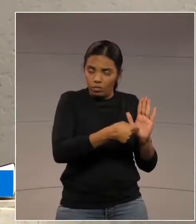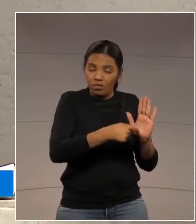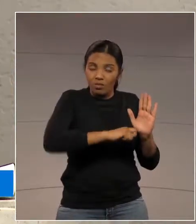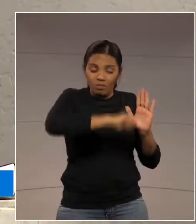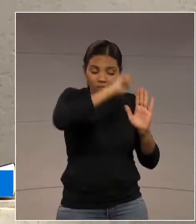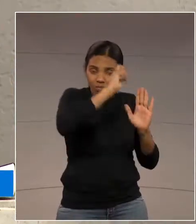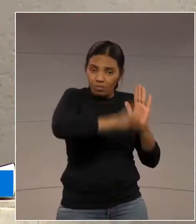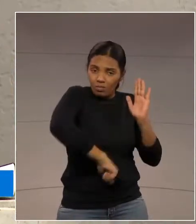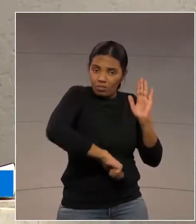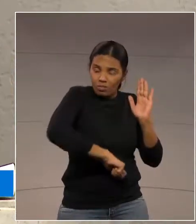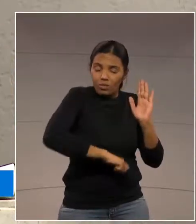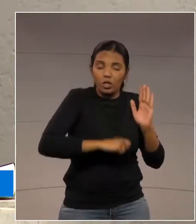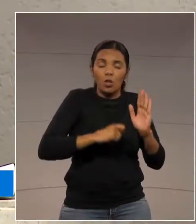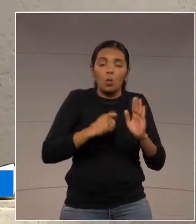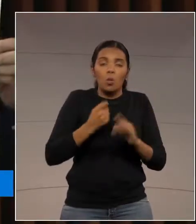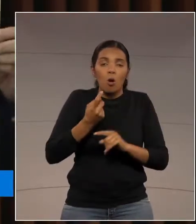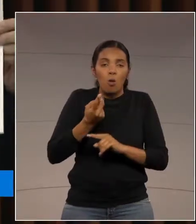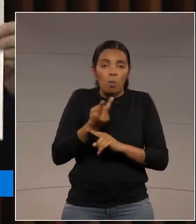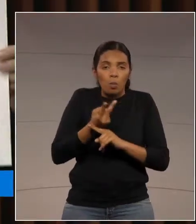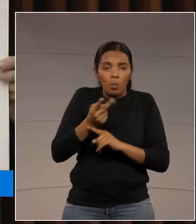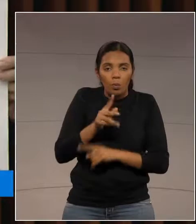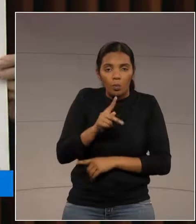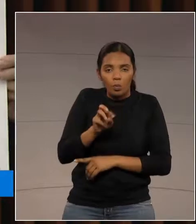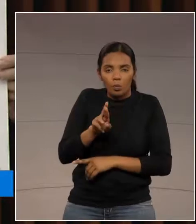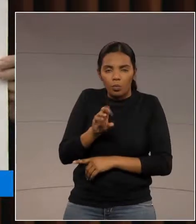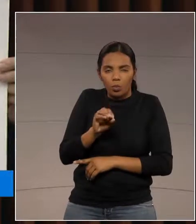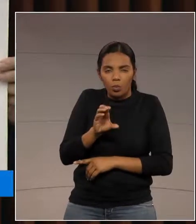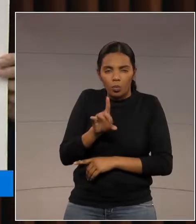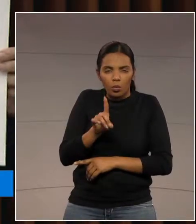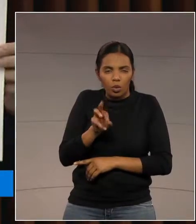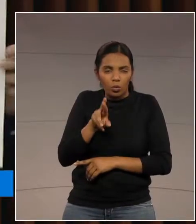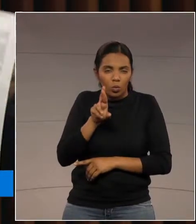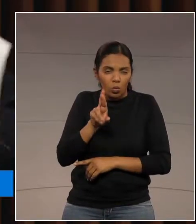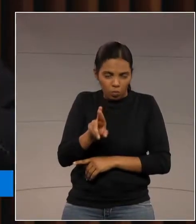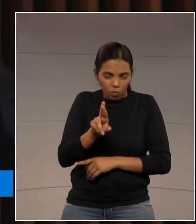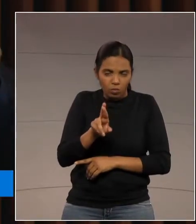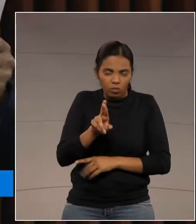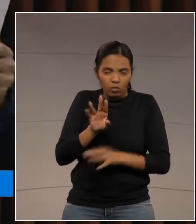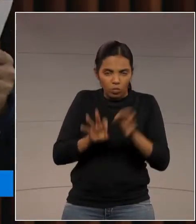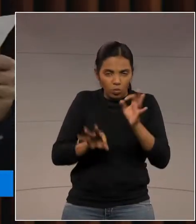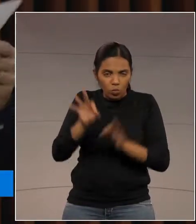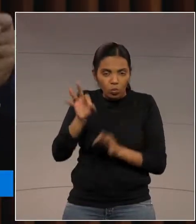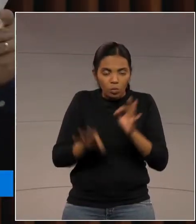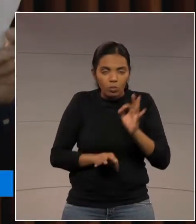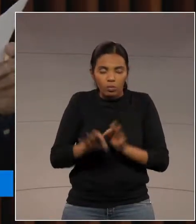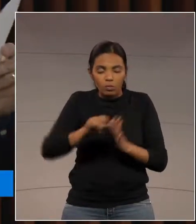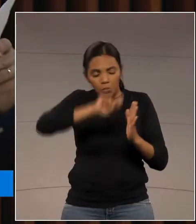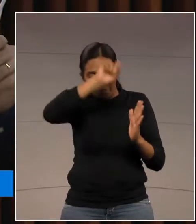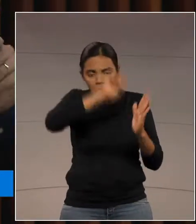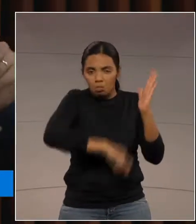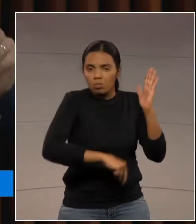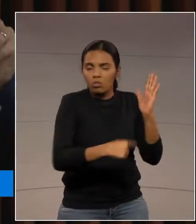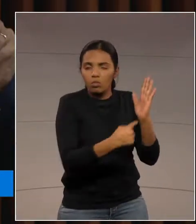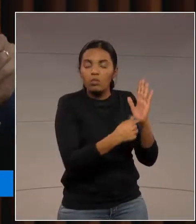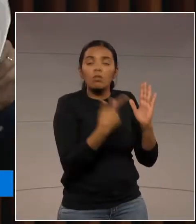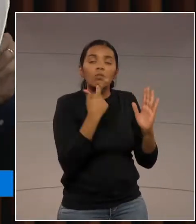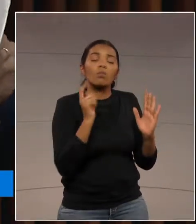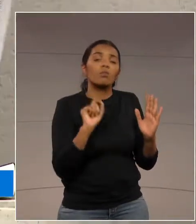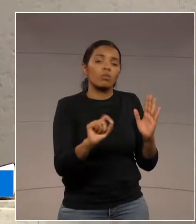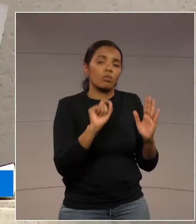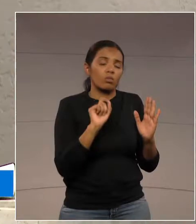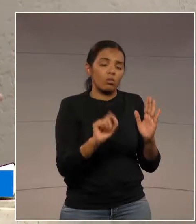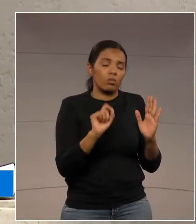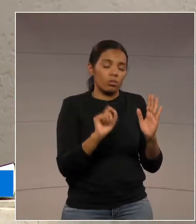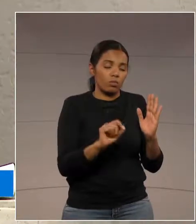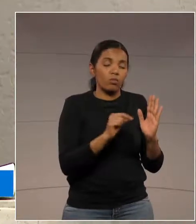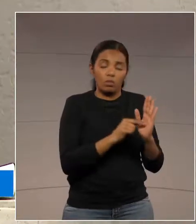Justiça do Paraná, Ivonez Foja, onde ele ratifica o posicionamento